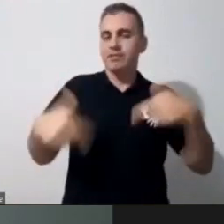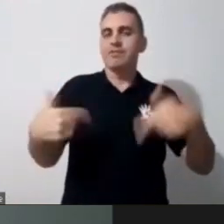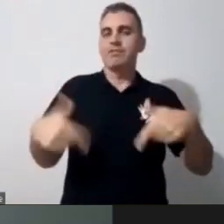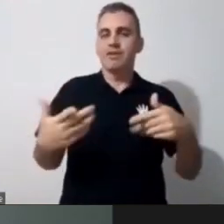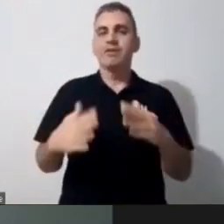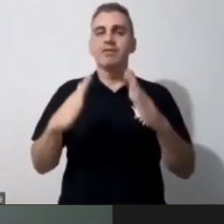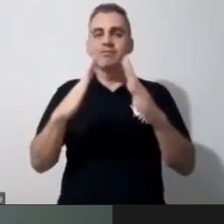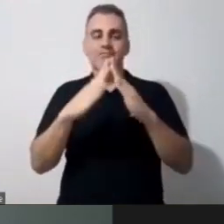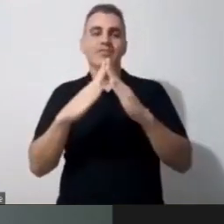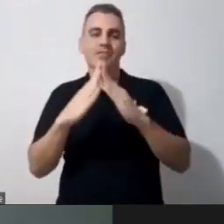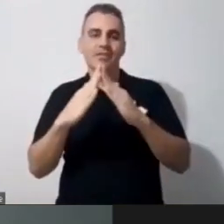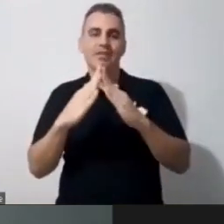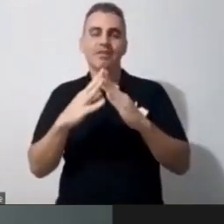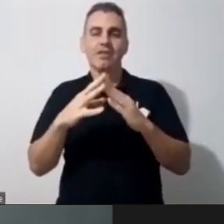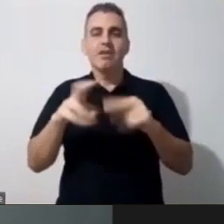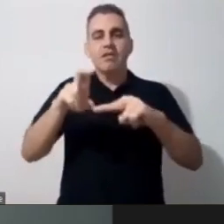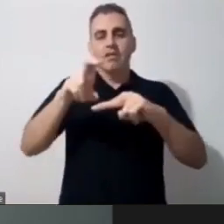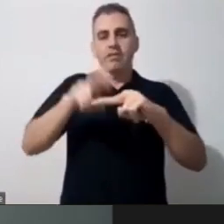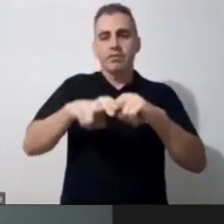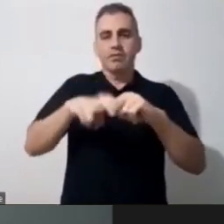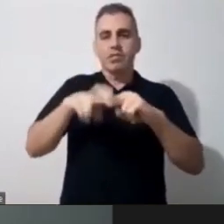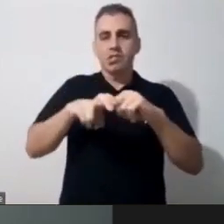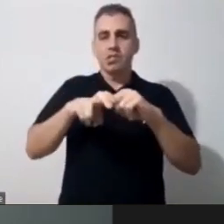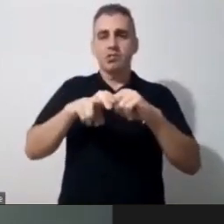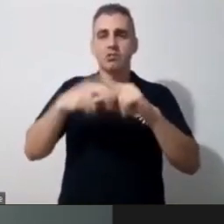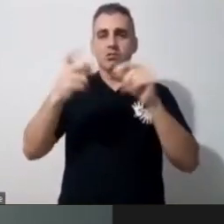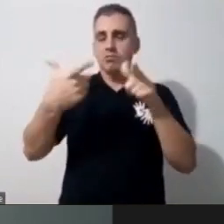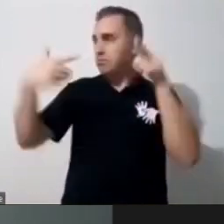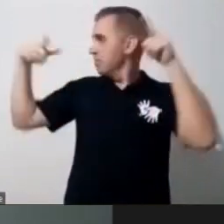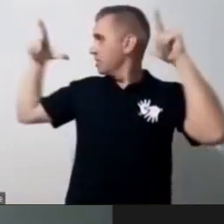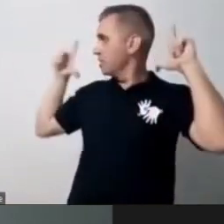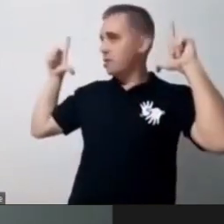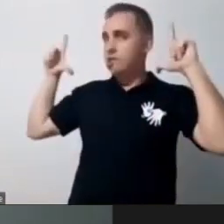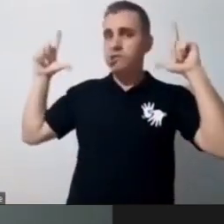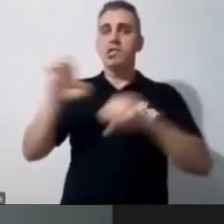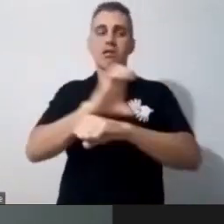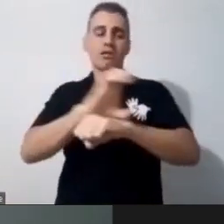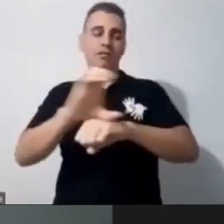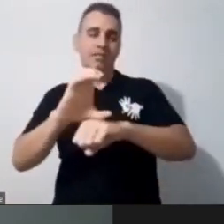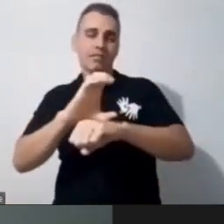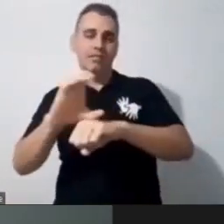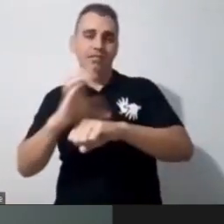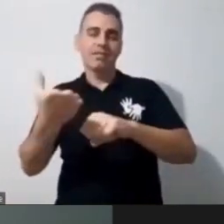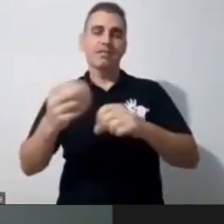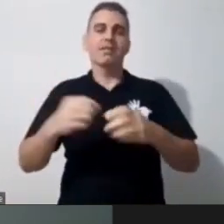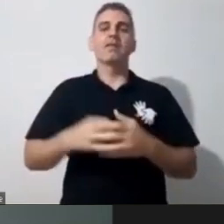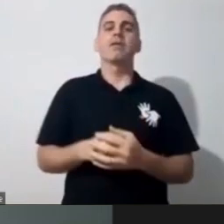quarto, sentada numa cadeira com uma parede cinza, né, atrás da minha pessoa.